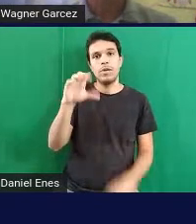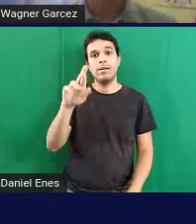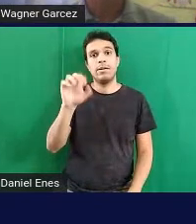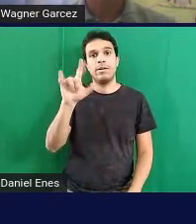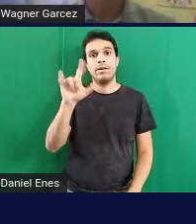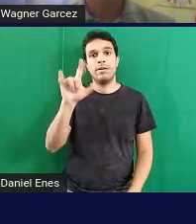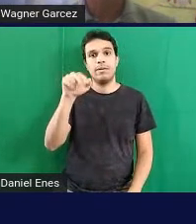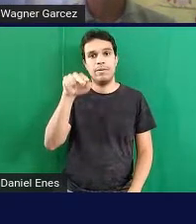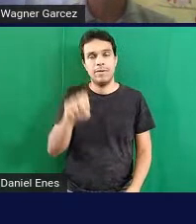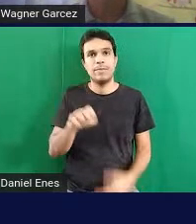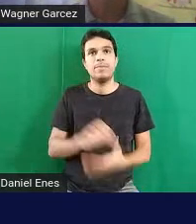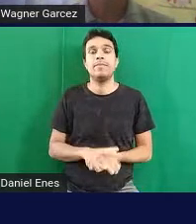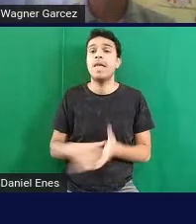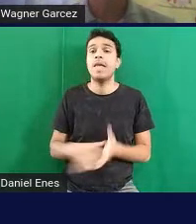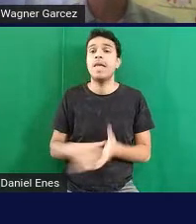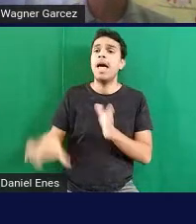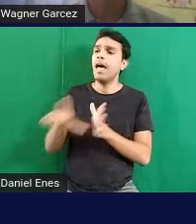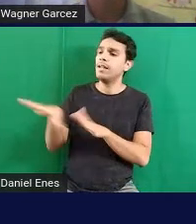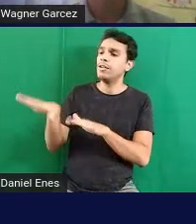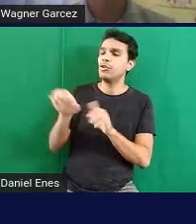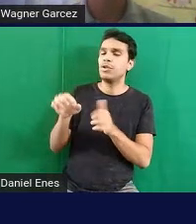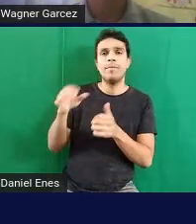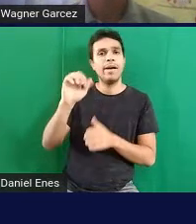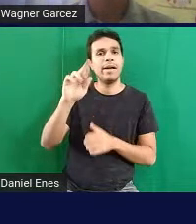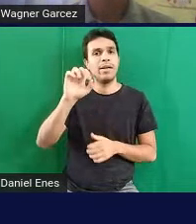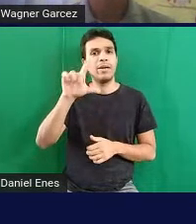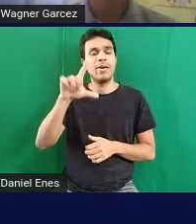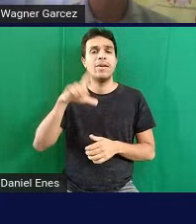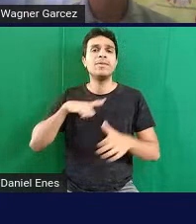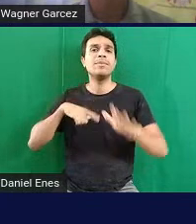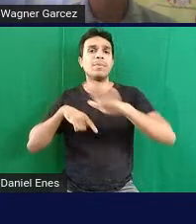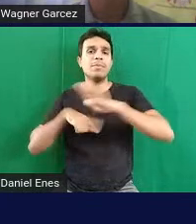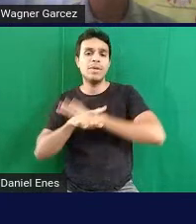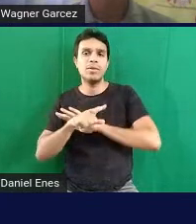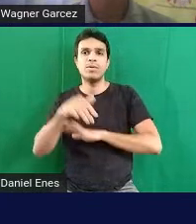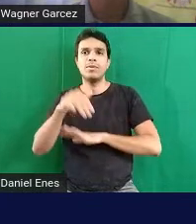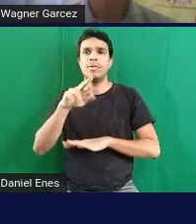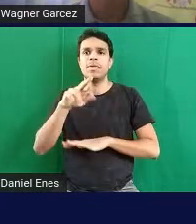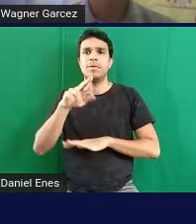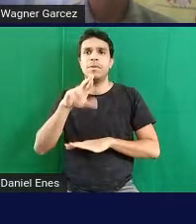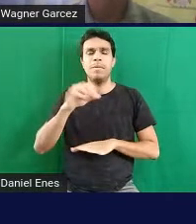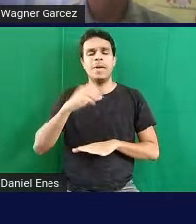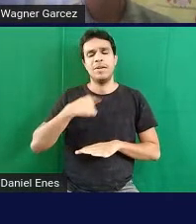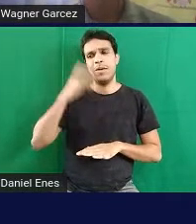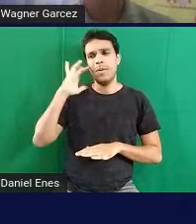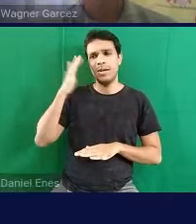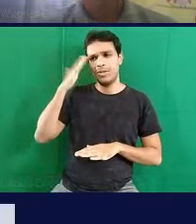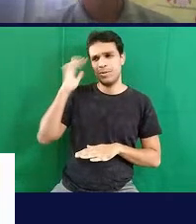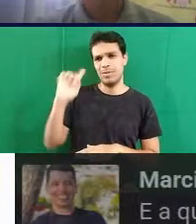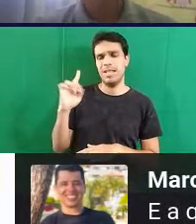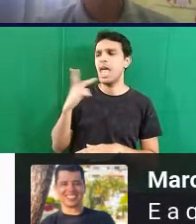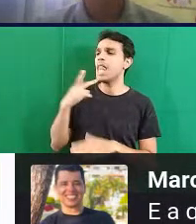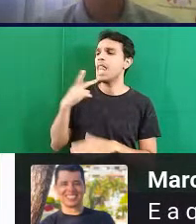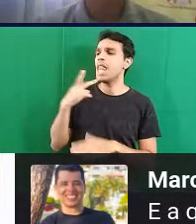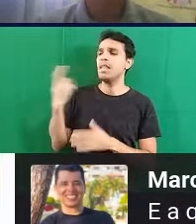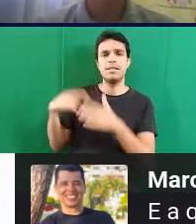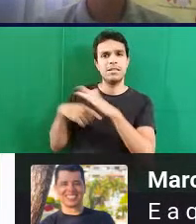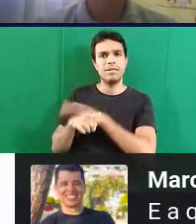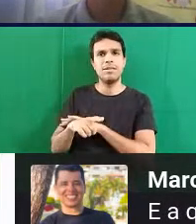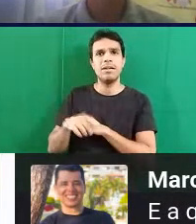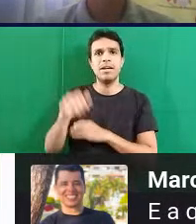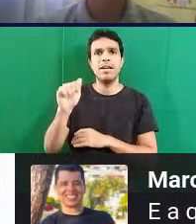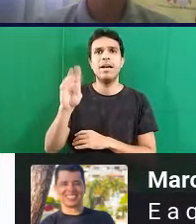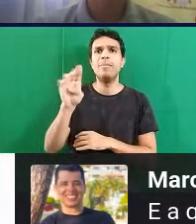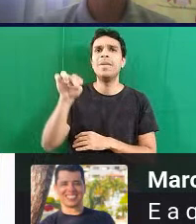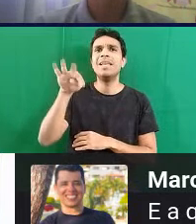Wagner, antes da gente chamar a Carol, tem uma pergunta do Márcio que eu acho que eu não entendi, ele fala assim, e a questão da BNT, eu vou colocar